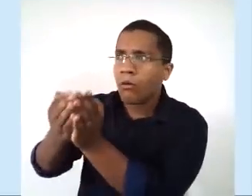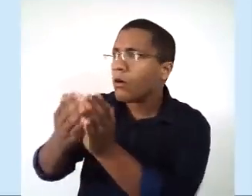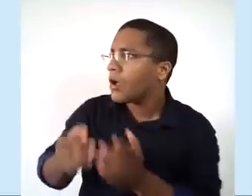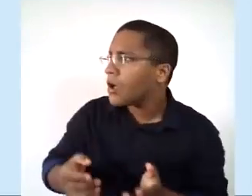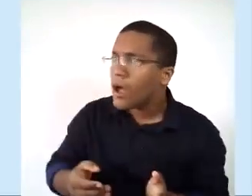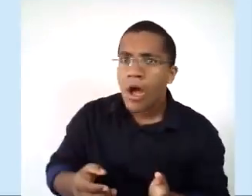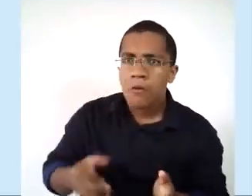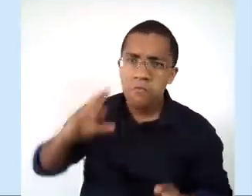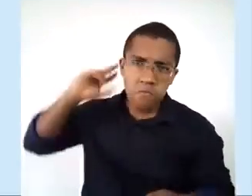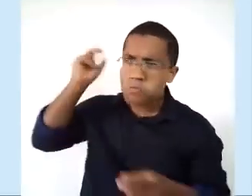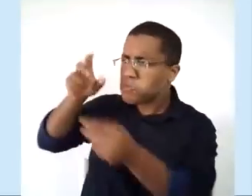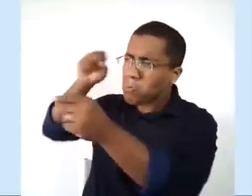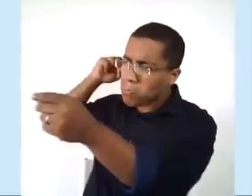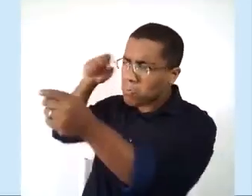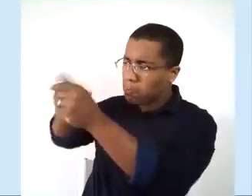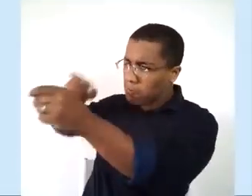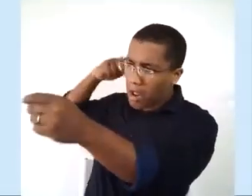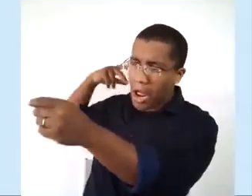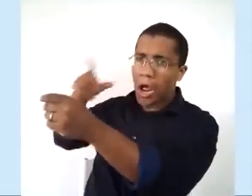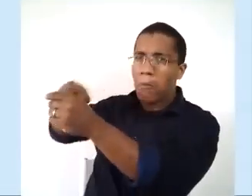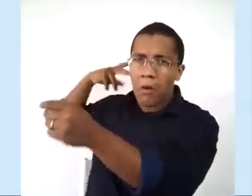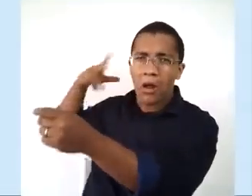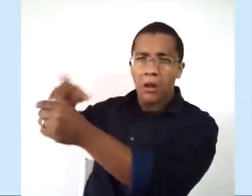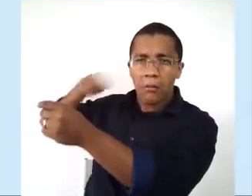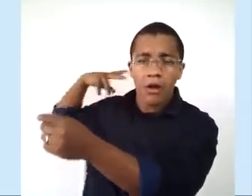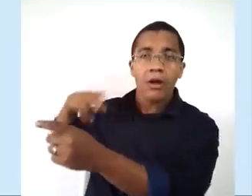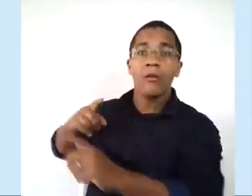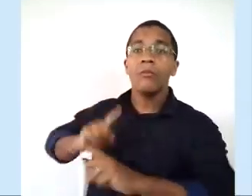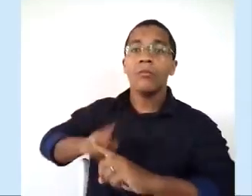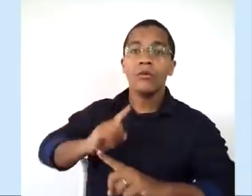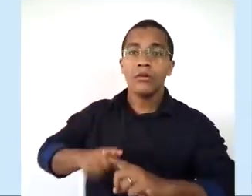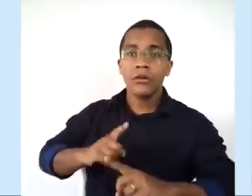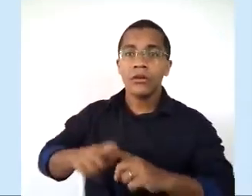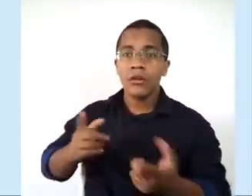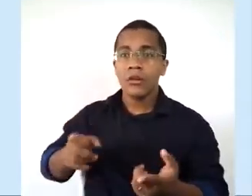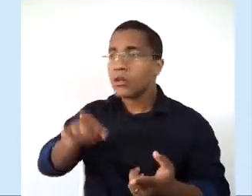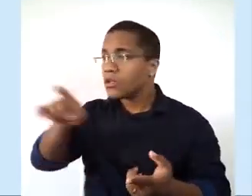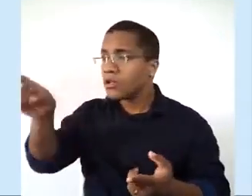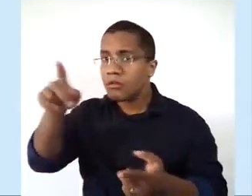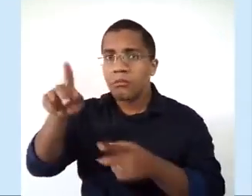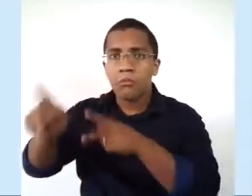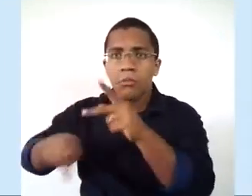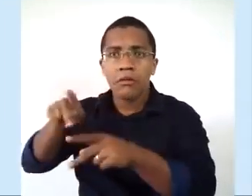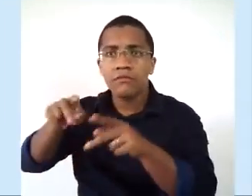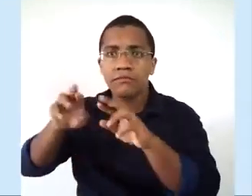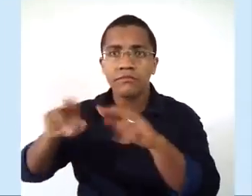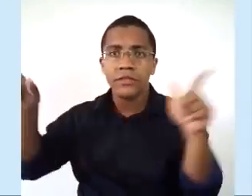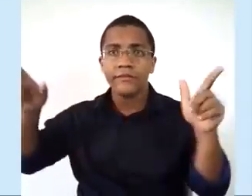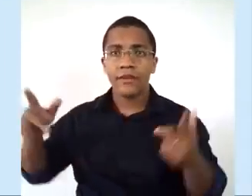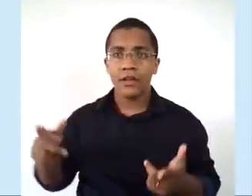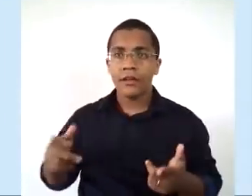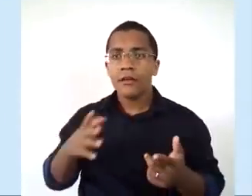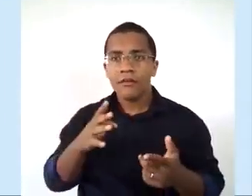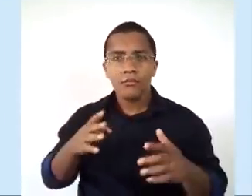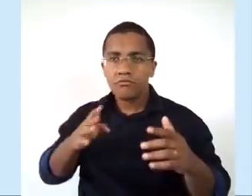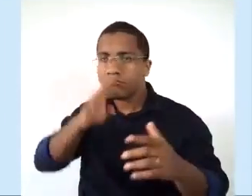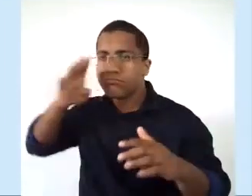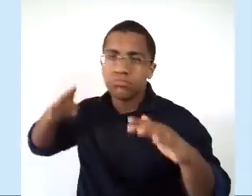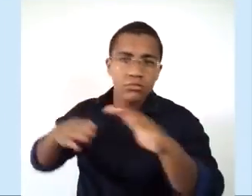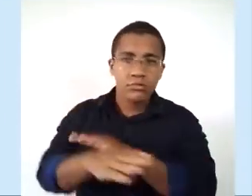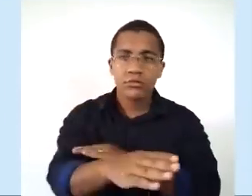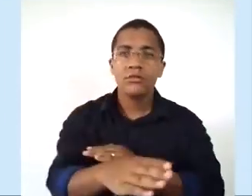já começavam a atacar. Porque para eles era uma guerra, era um povo diferente. Era uma invasão diferente para eles. Eles